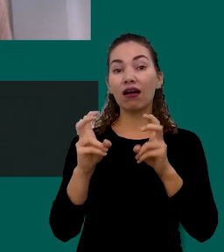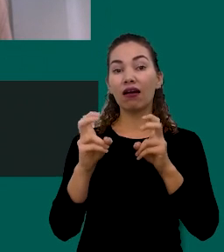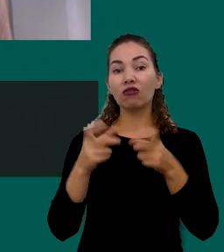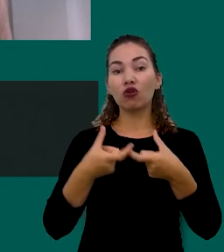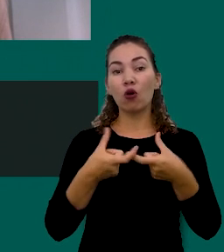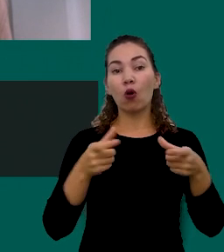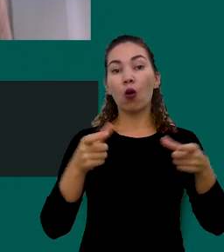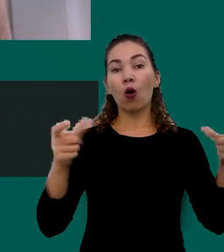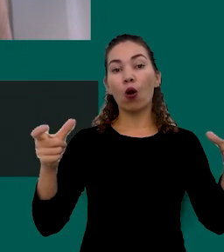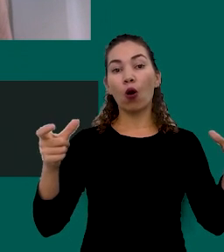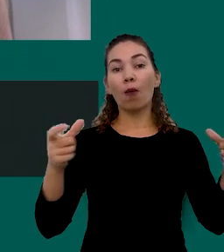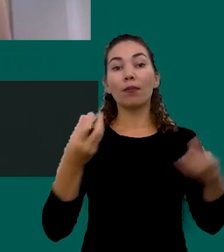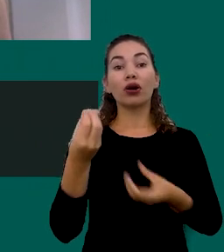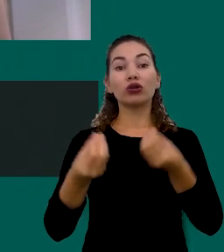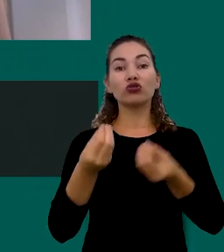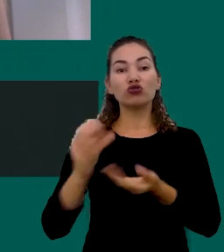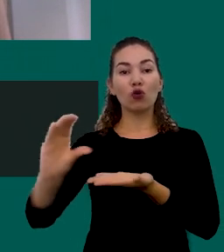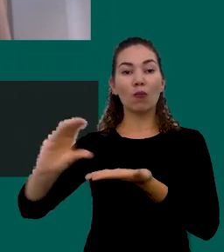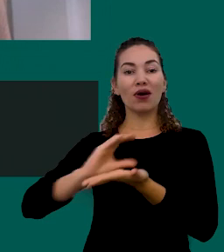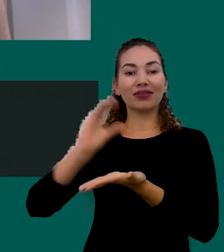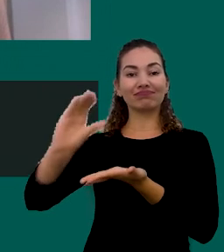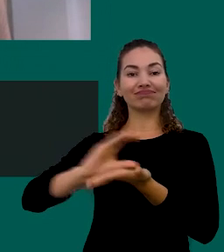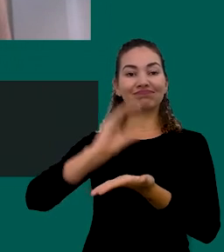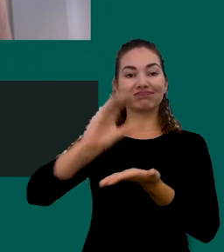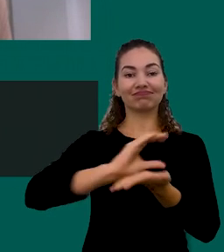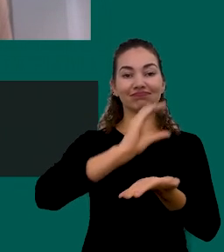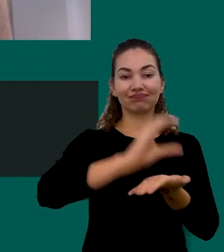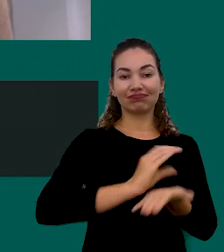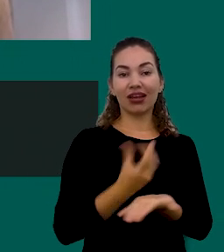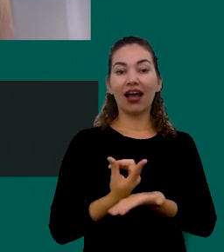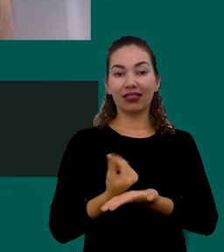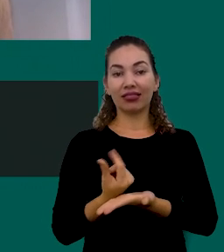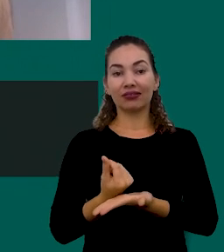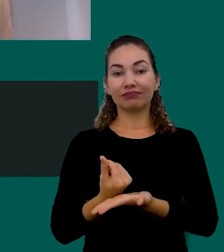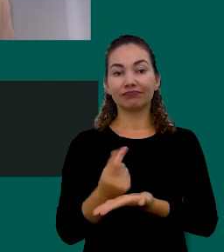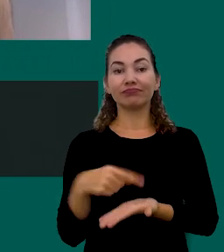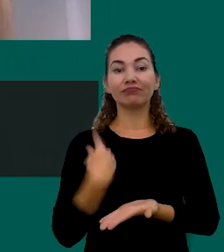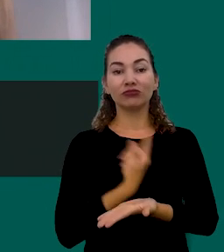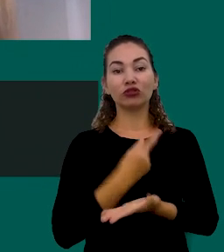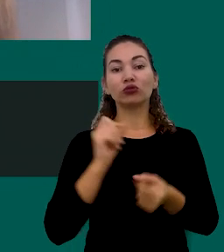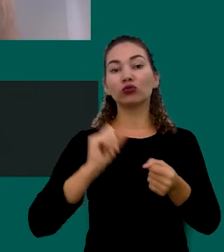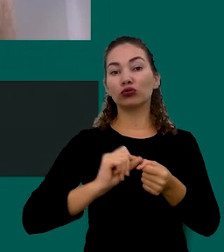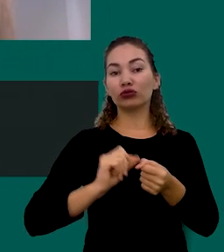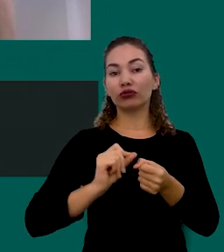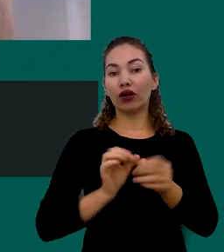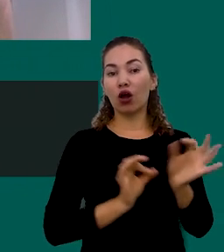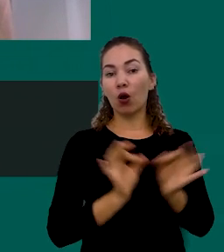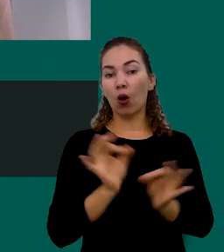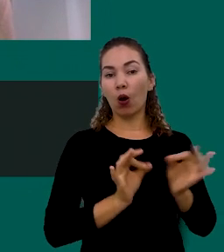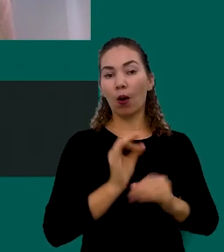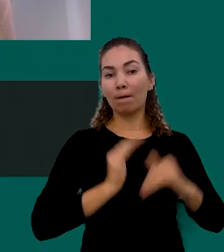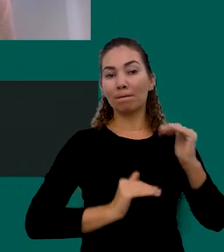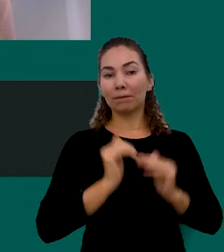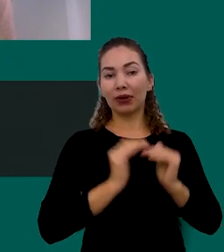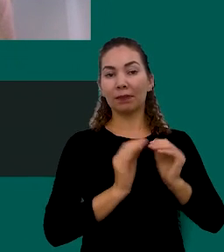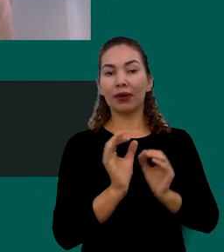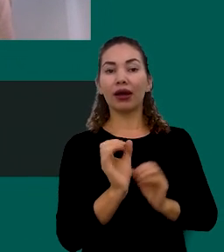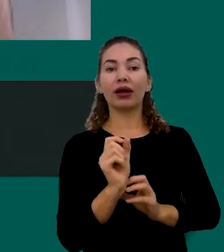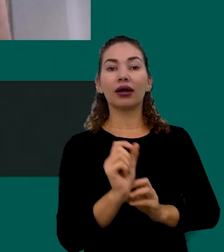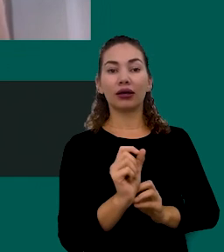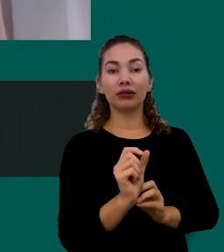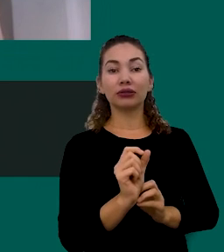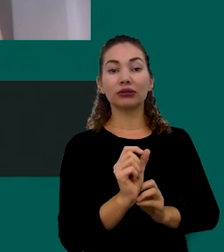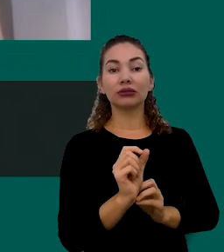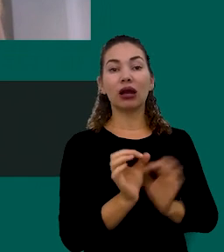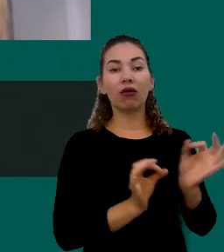Ampliação De Fontes De Entradas De Recursos A gente Quando Estabelece Quando Organiza Quando Prepara O Nosso Orçamento